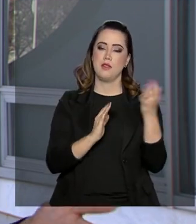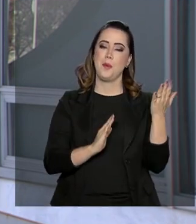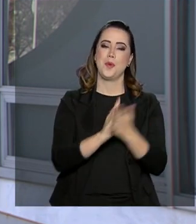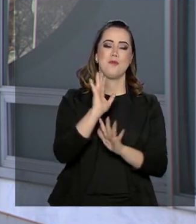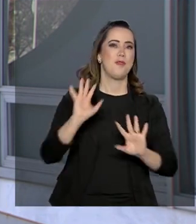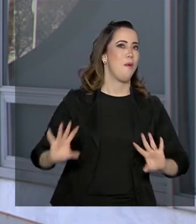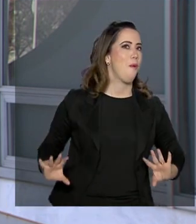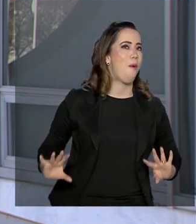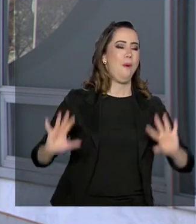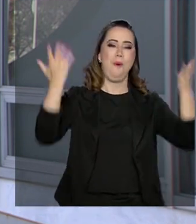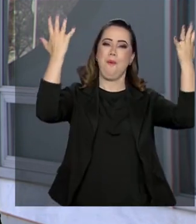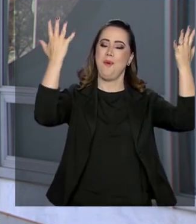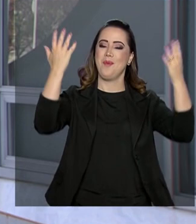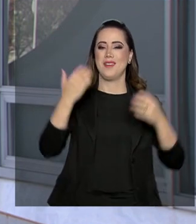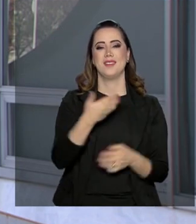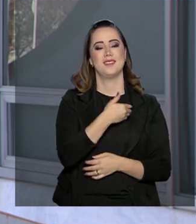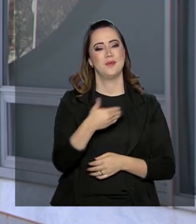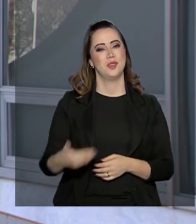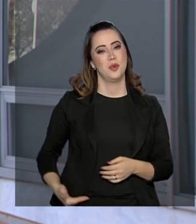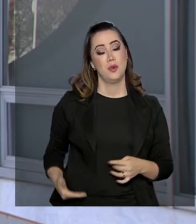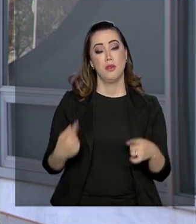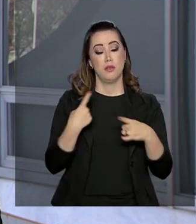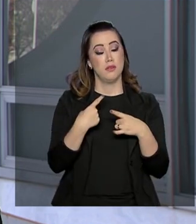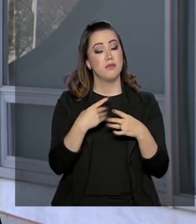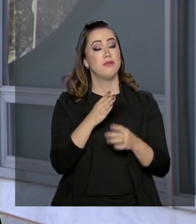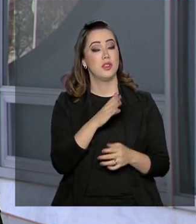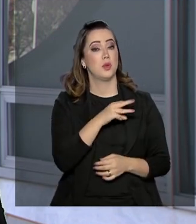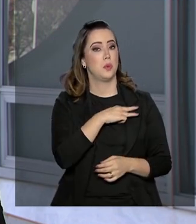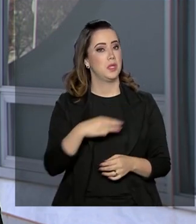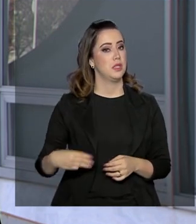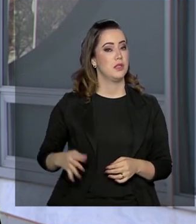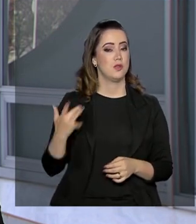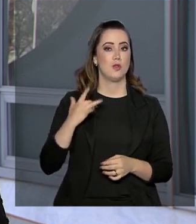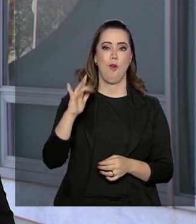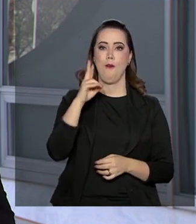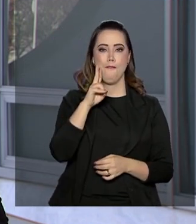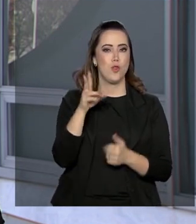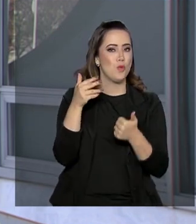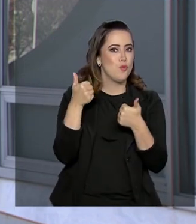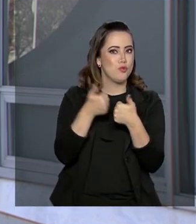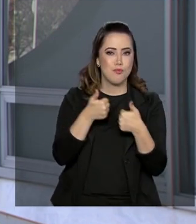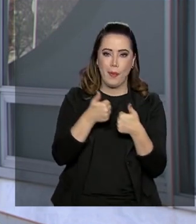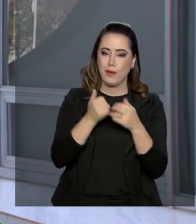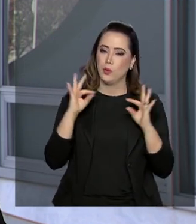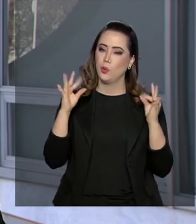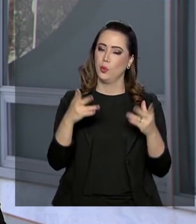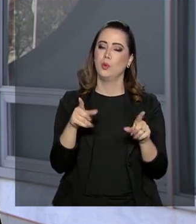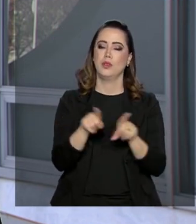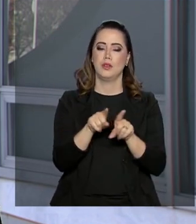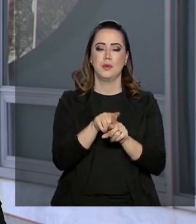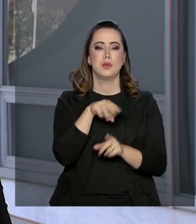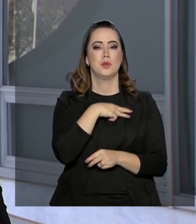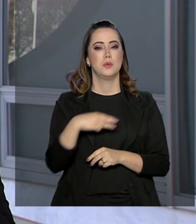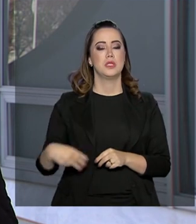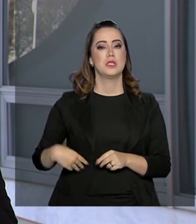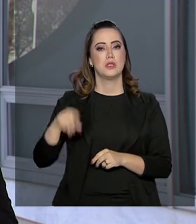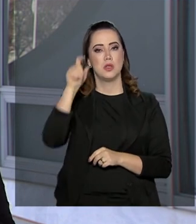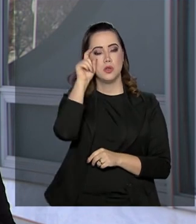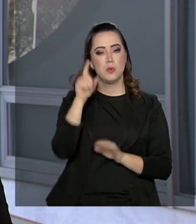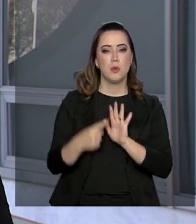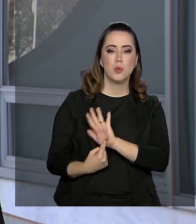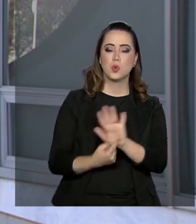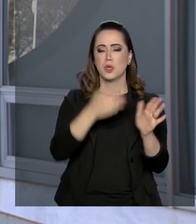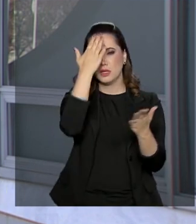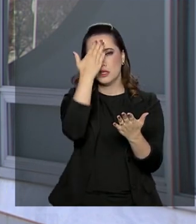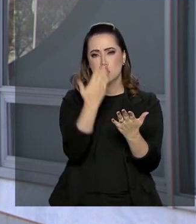O chefe da Casa Civil, o ministro Onyx Lorenzoni, acompanhou tudo lá da Câmara e o ministro da Economia, Paulo Guedes, demonstrou